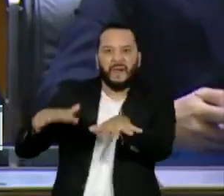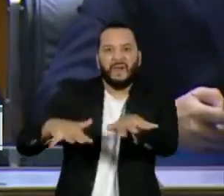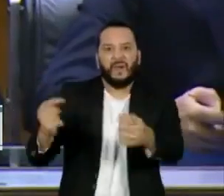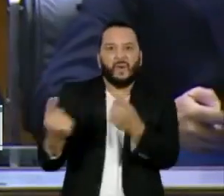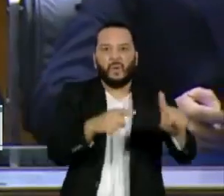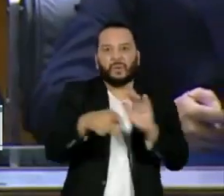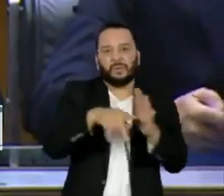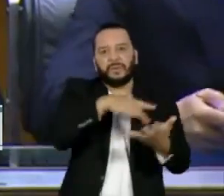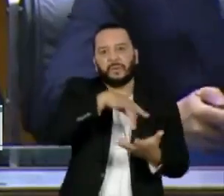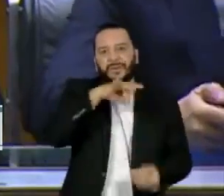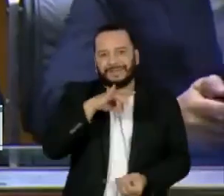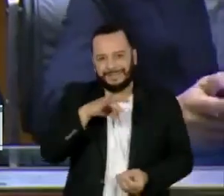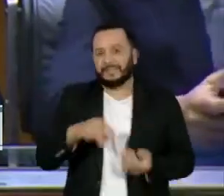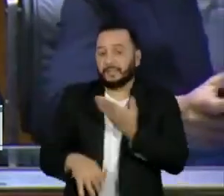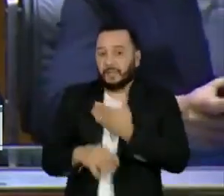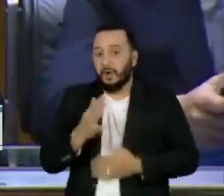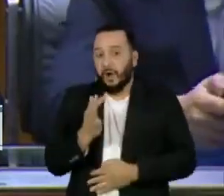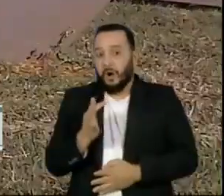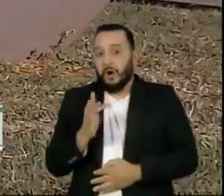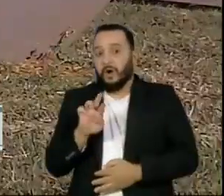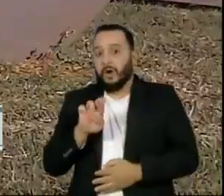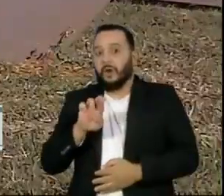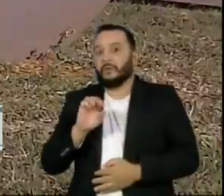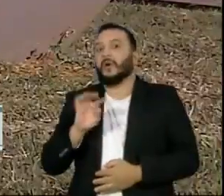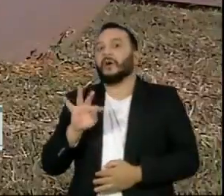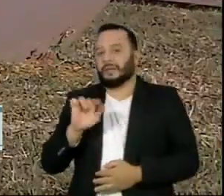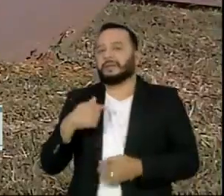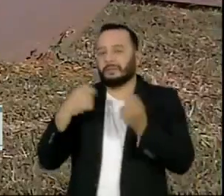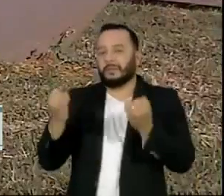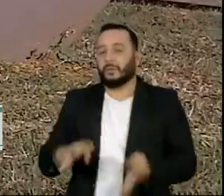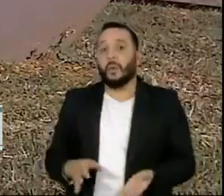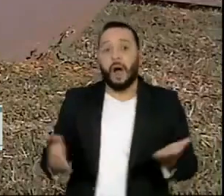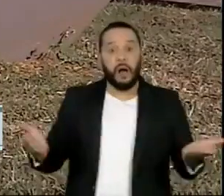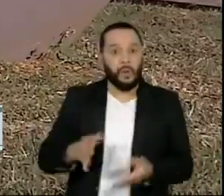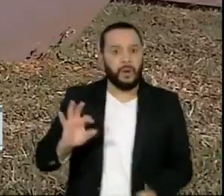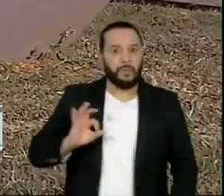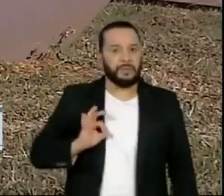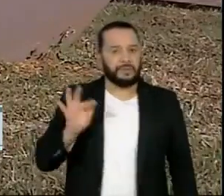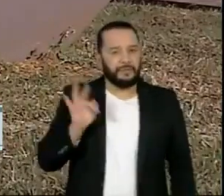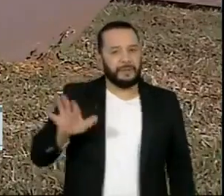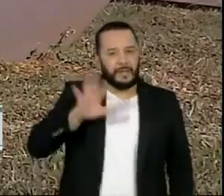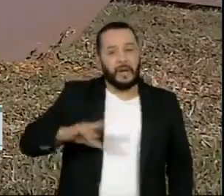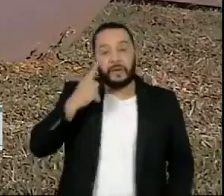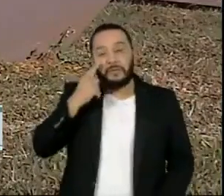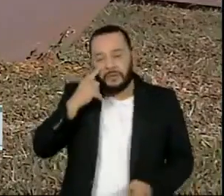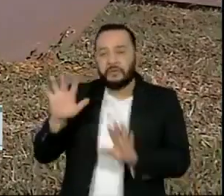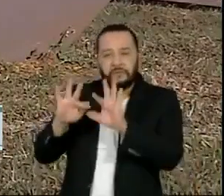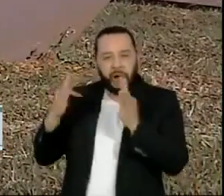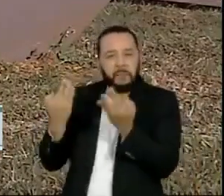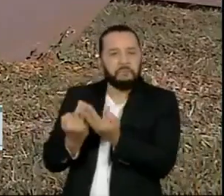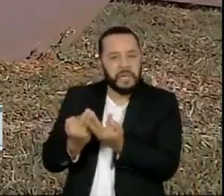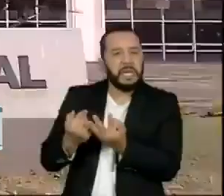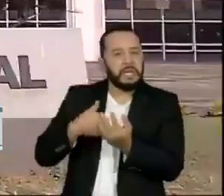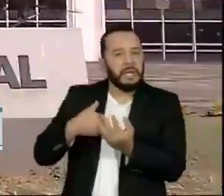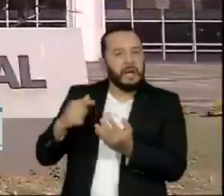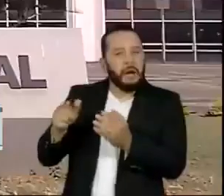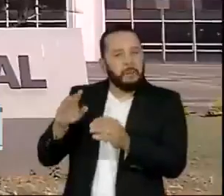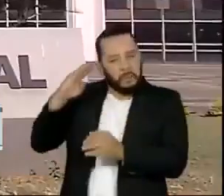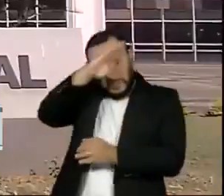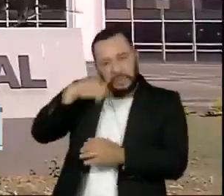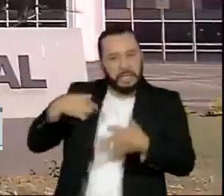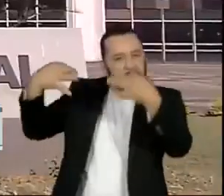antidemocráticas, segundo o deputado. O objetivo da PF agora é confirmar o vínculo dos bolsonaros com os endereços eletrônicos.